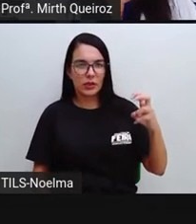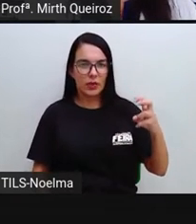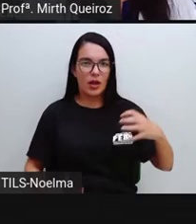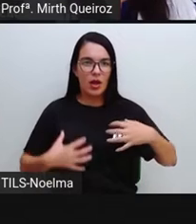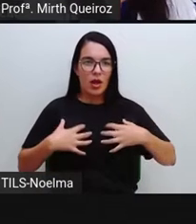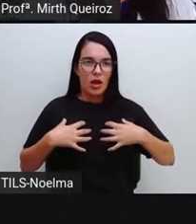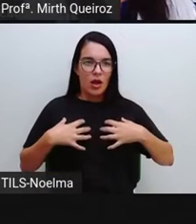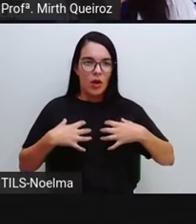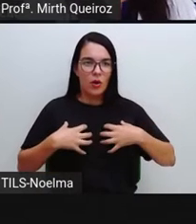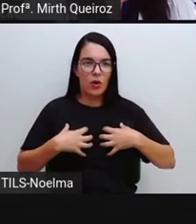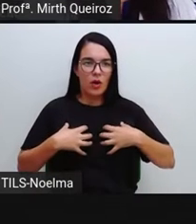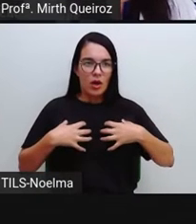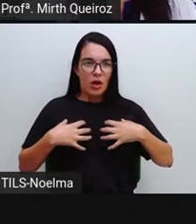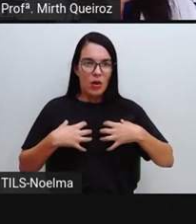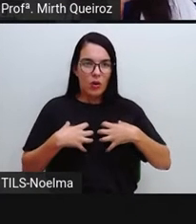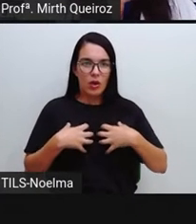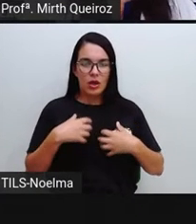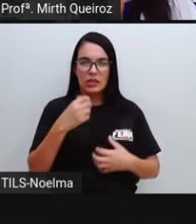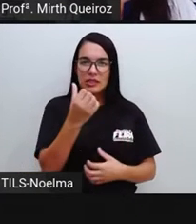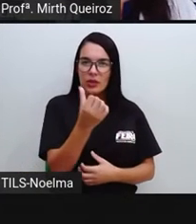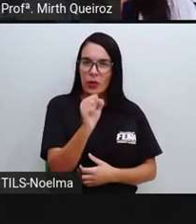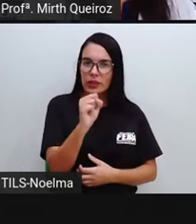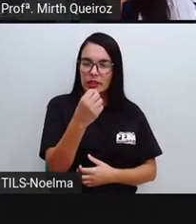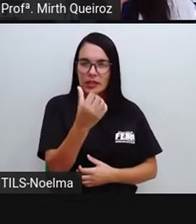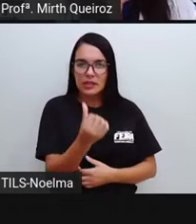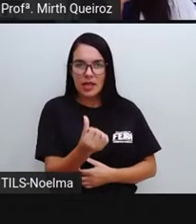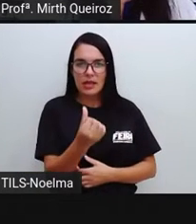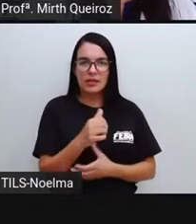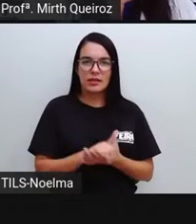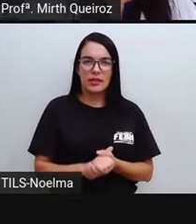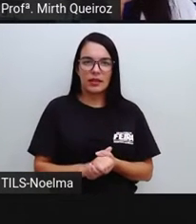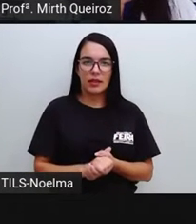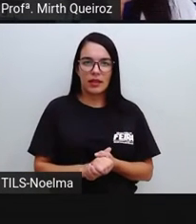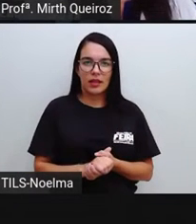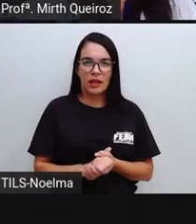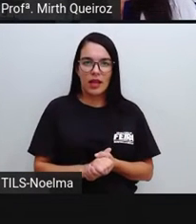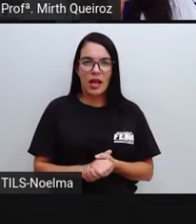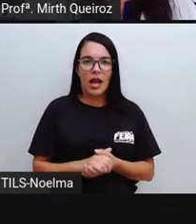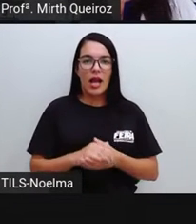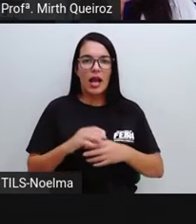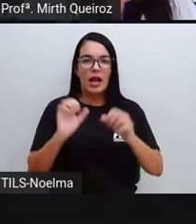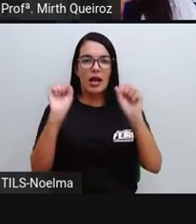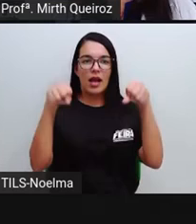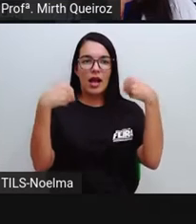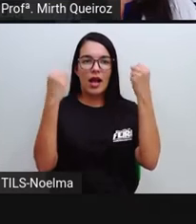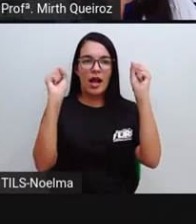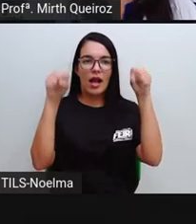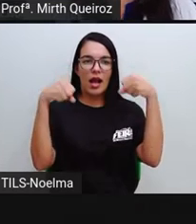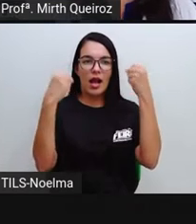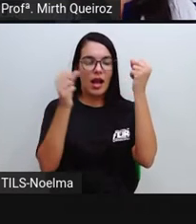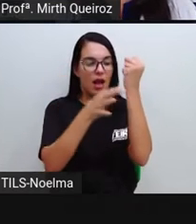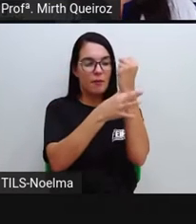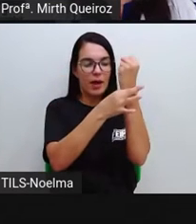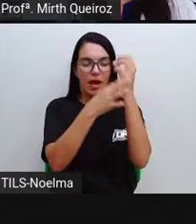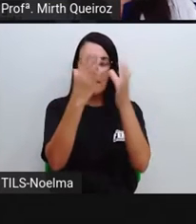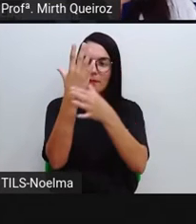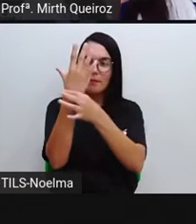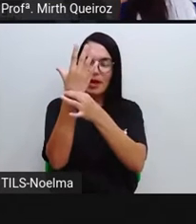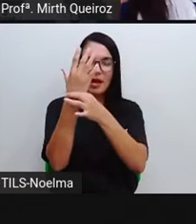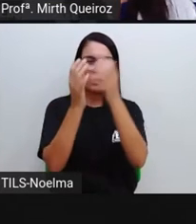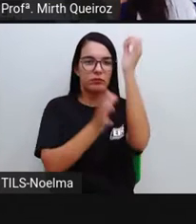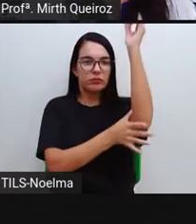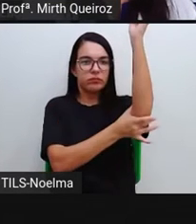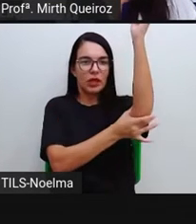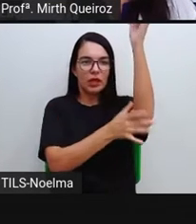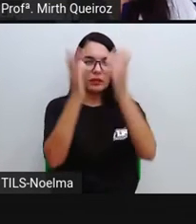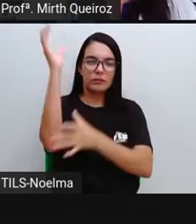% Fígado 86%, os rins também 86% Nas articulações que o que une os nossos ossos,